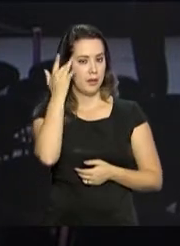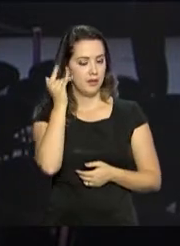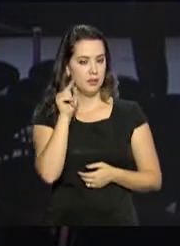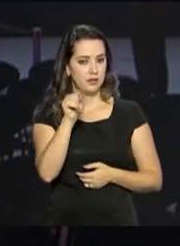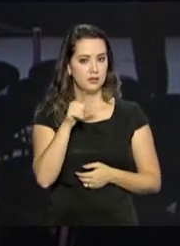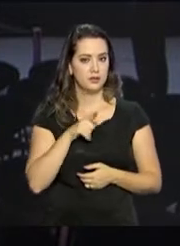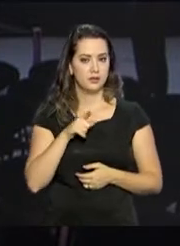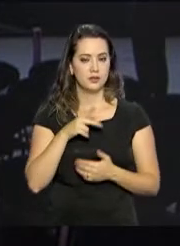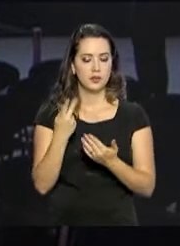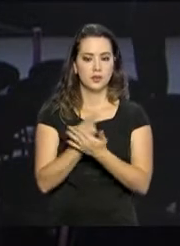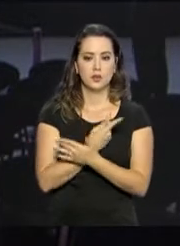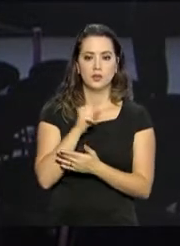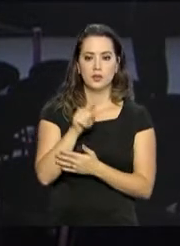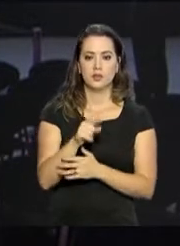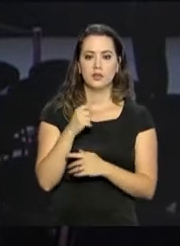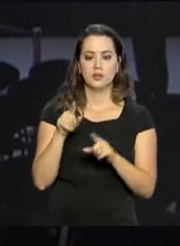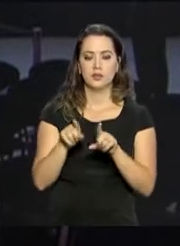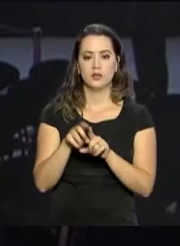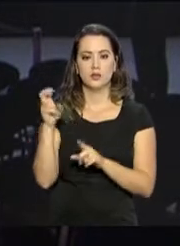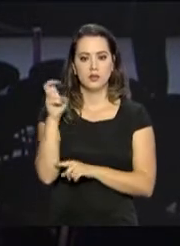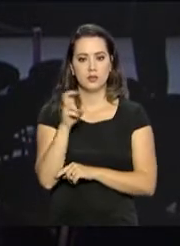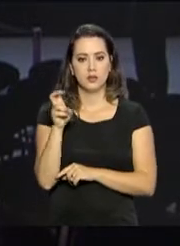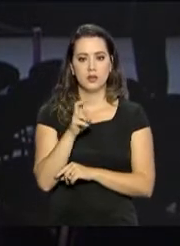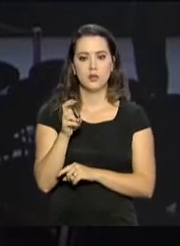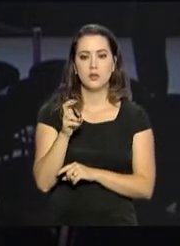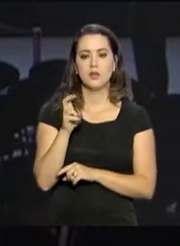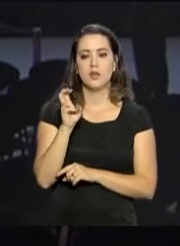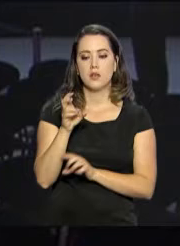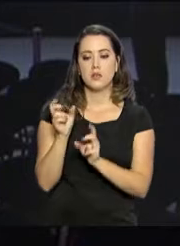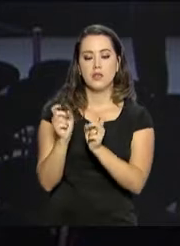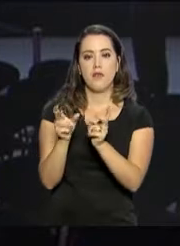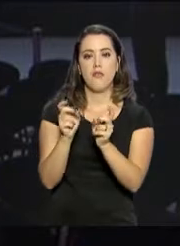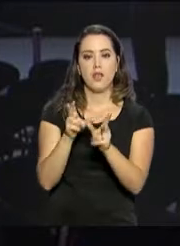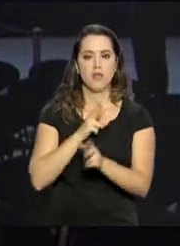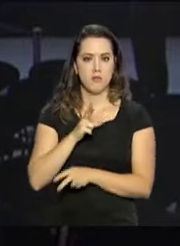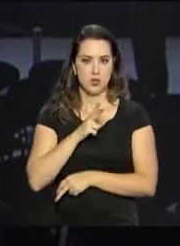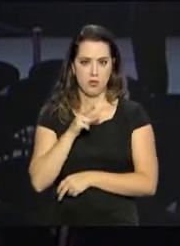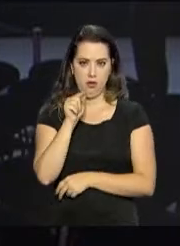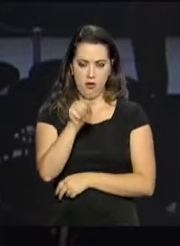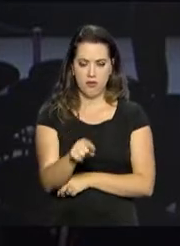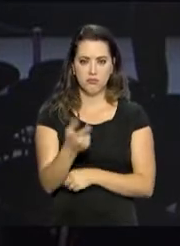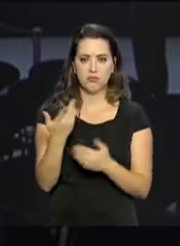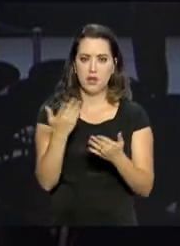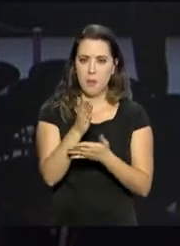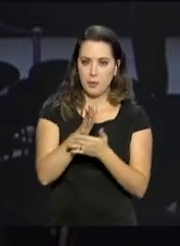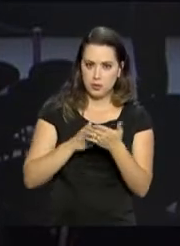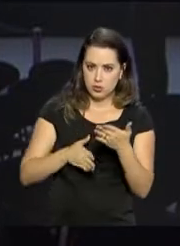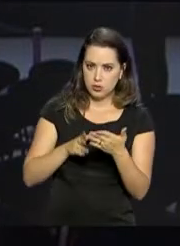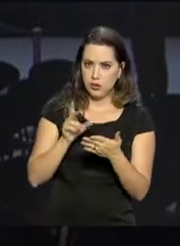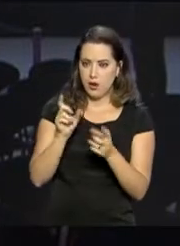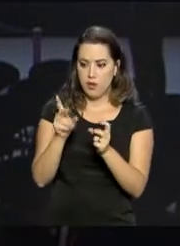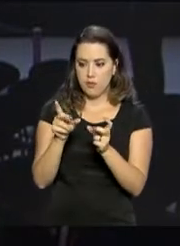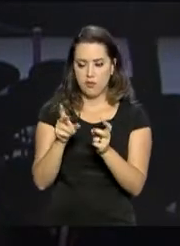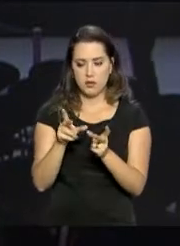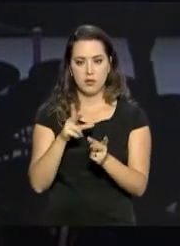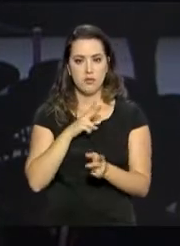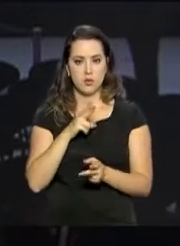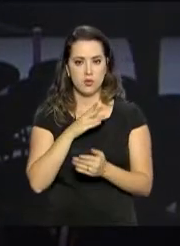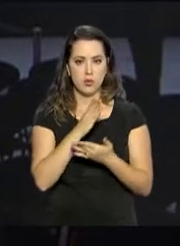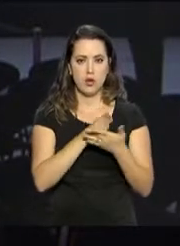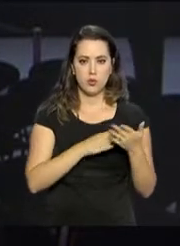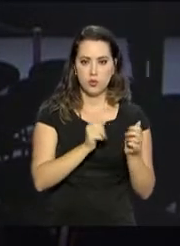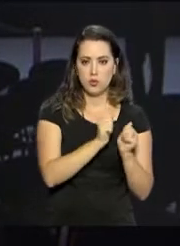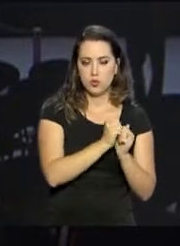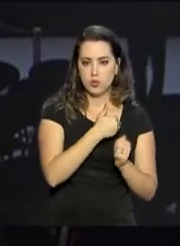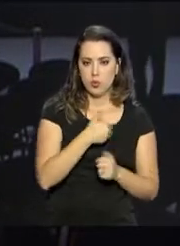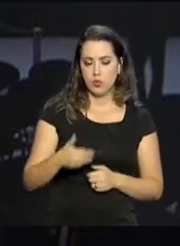vai ser realizada a quinta rodada de licitações sob regime de partilha do pré-sal. Vão ser